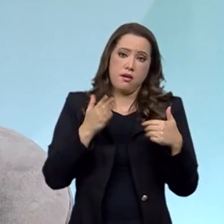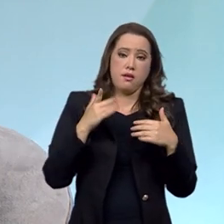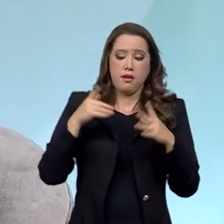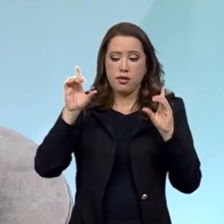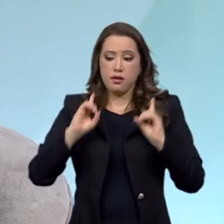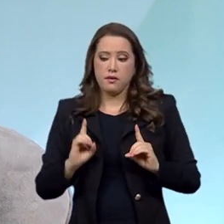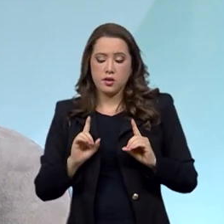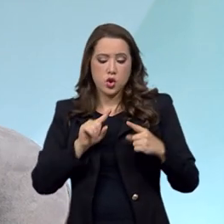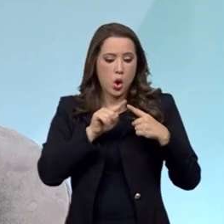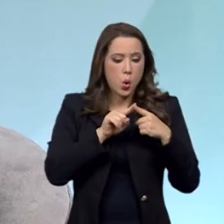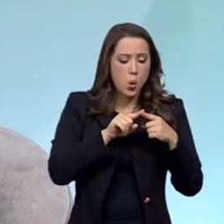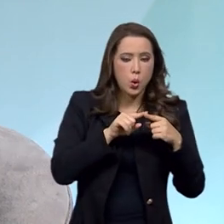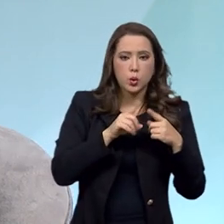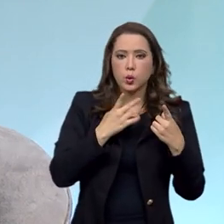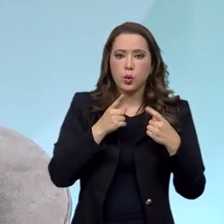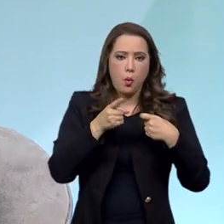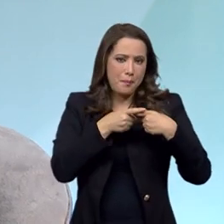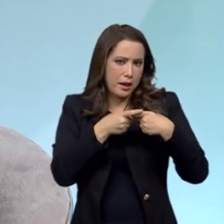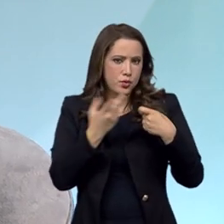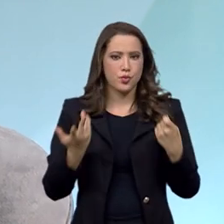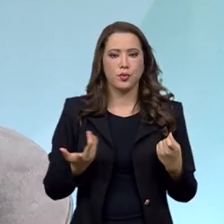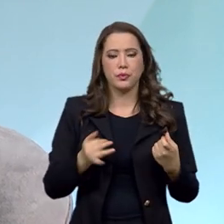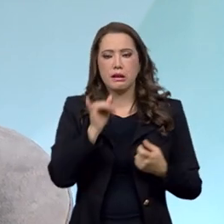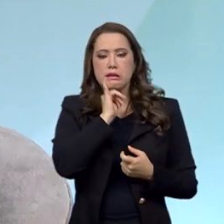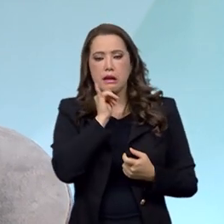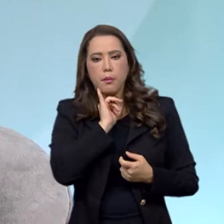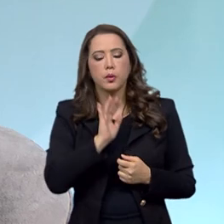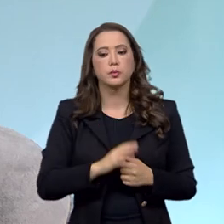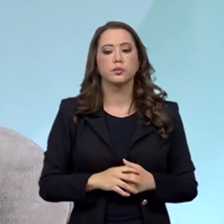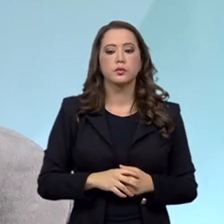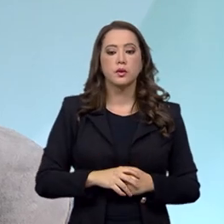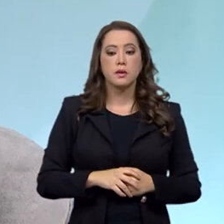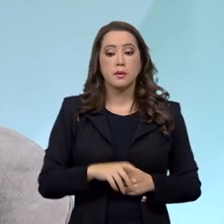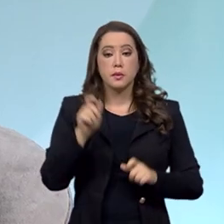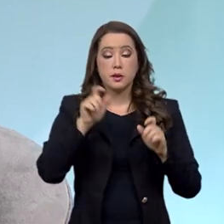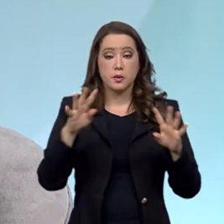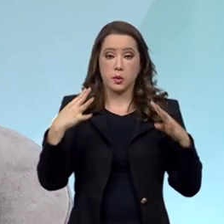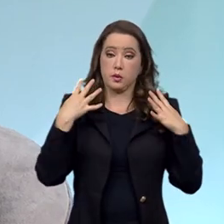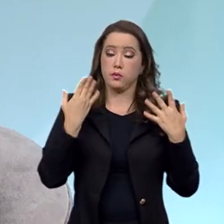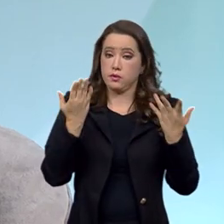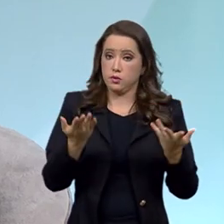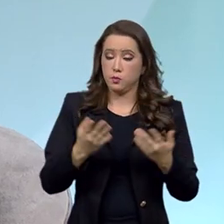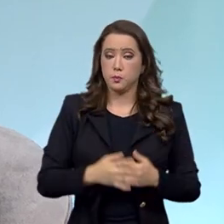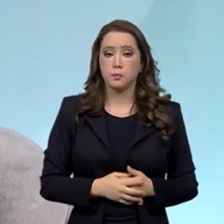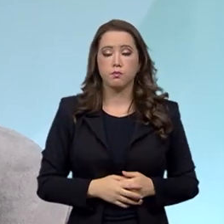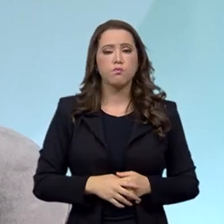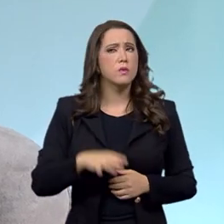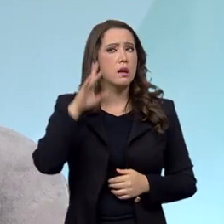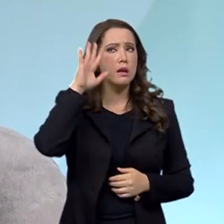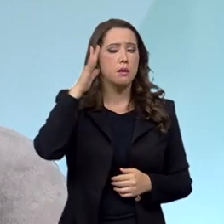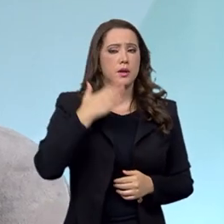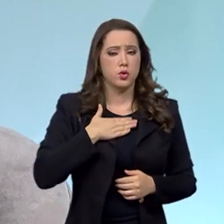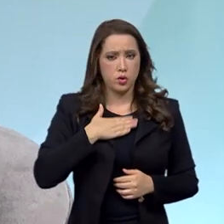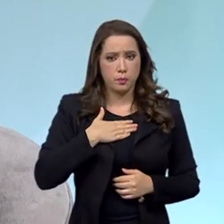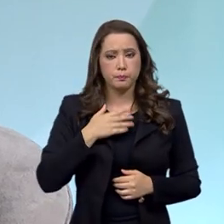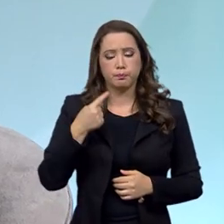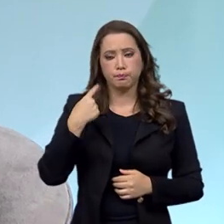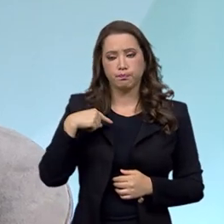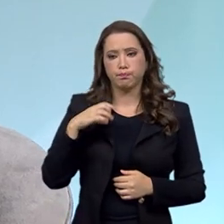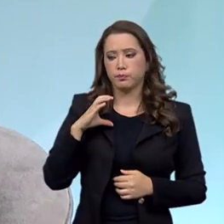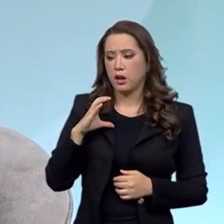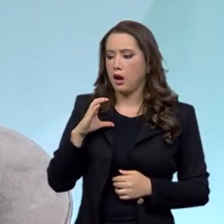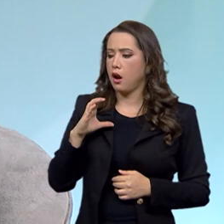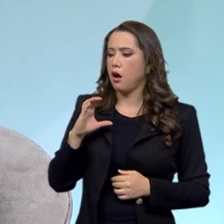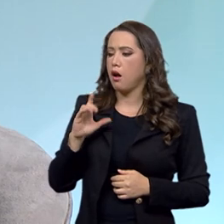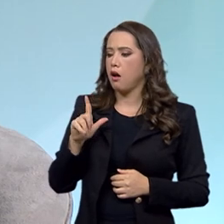deficiência por um critério médico. Para colocar um exemplo para o nosso espectador. Imagine a minha situação, Cláudio,